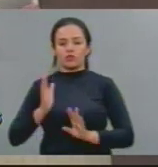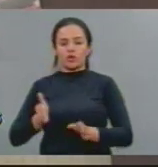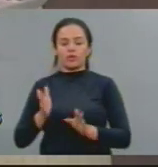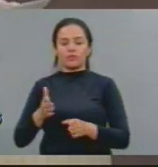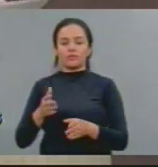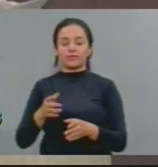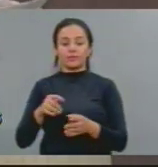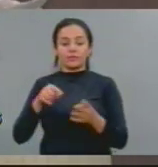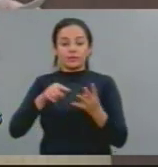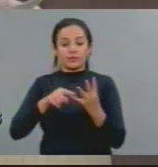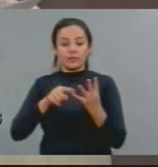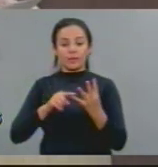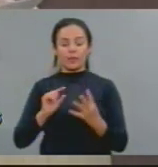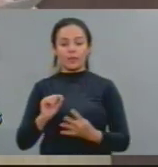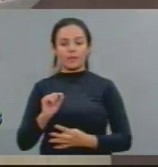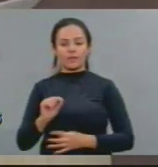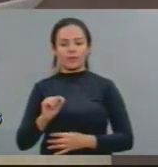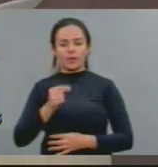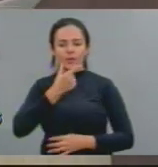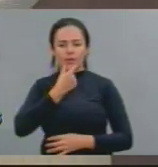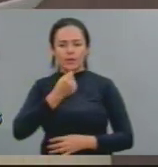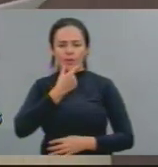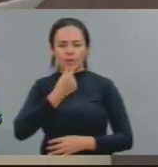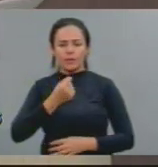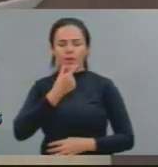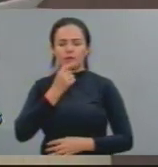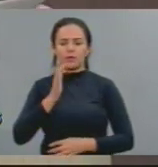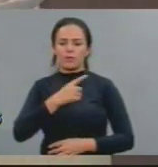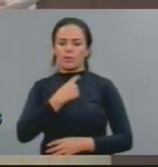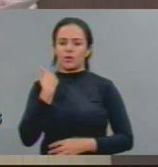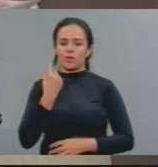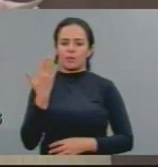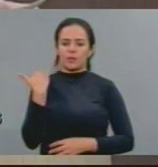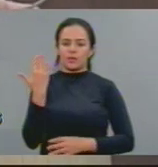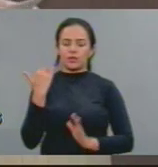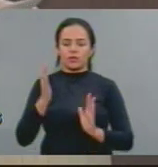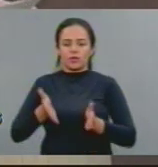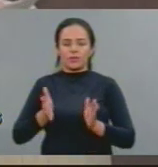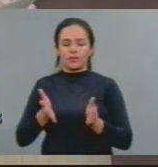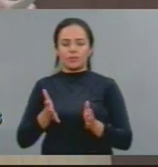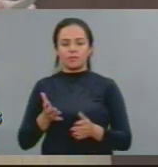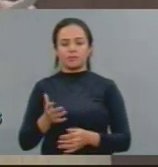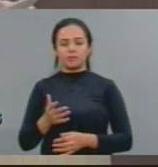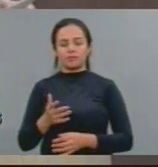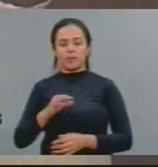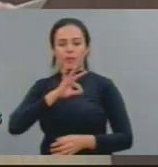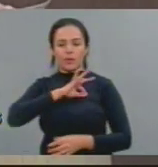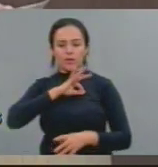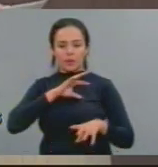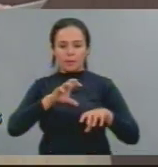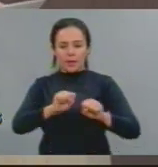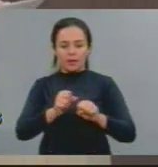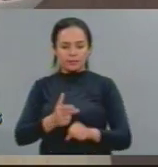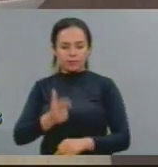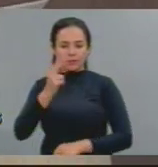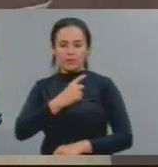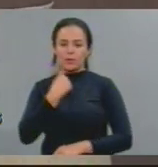Wesley Hitler Raulino Maia, pistoleiro que teria cometido o homicídio, foi morto em operação policial em 2010,